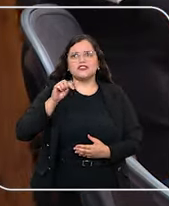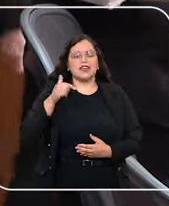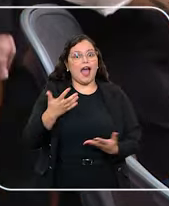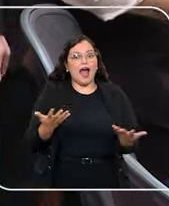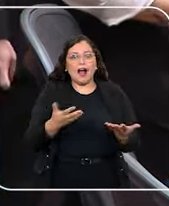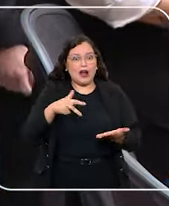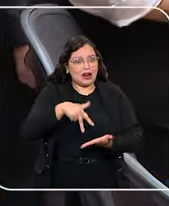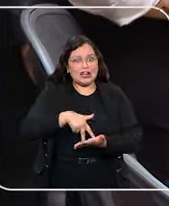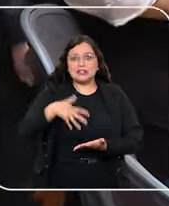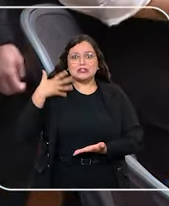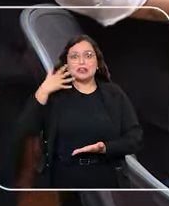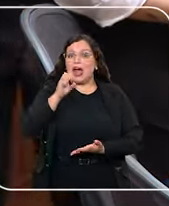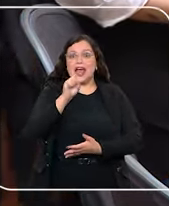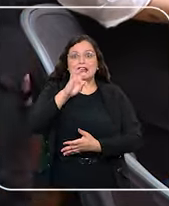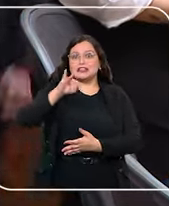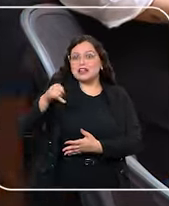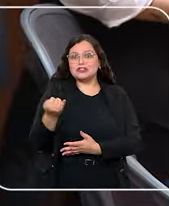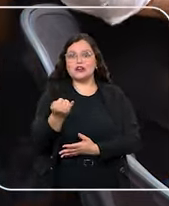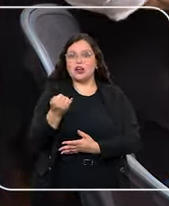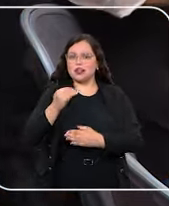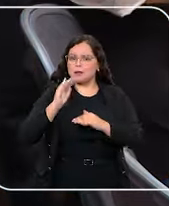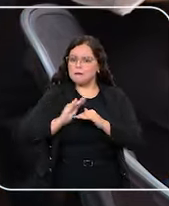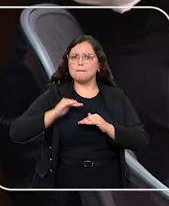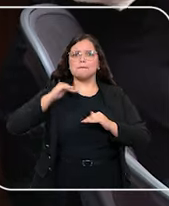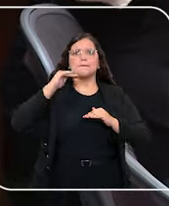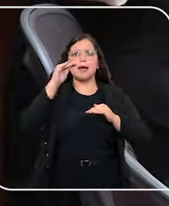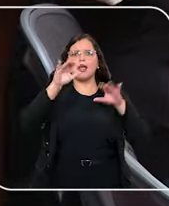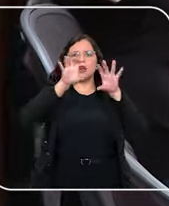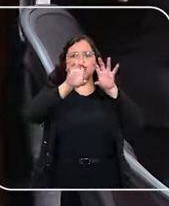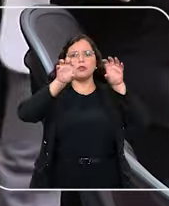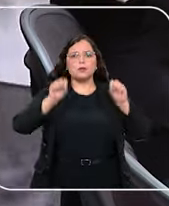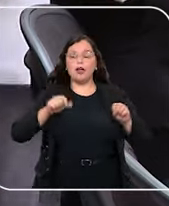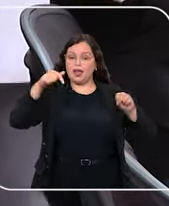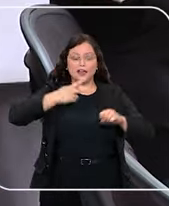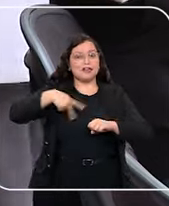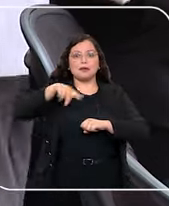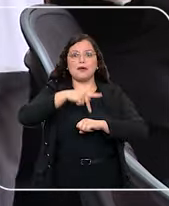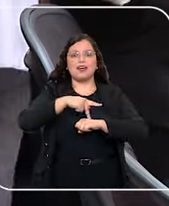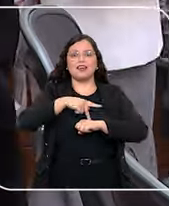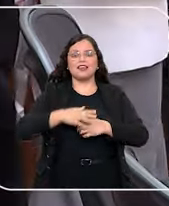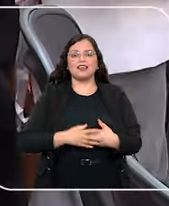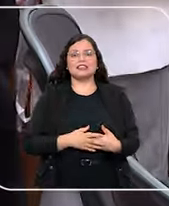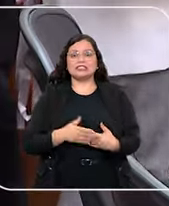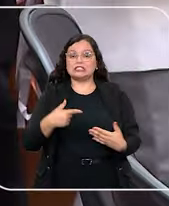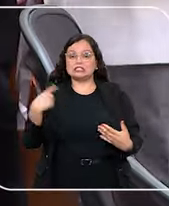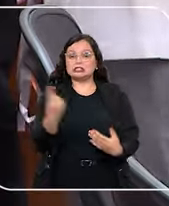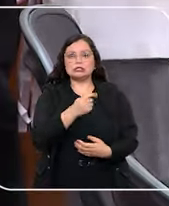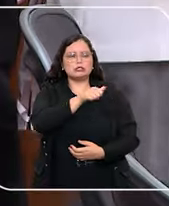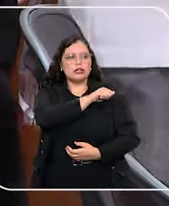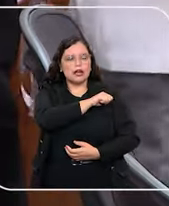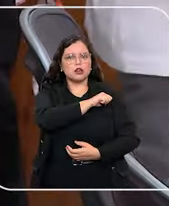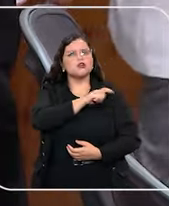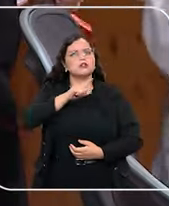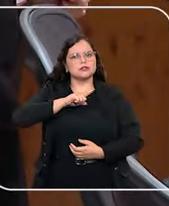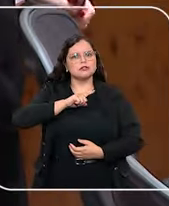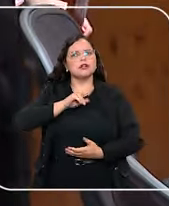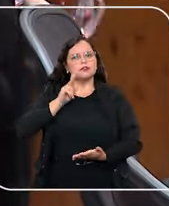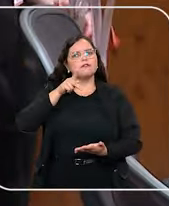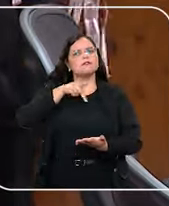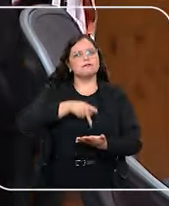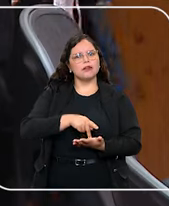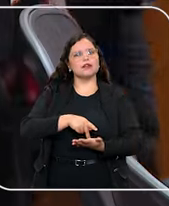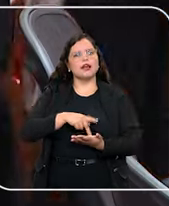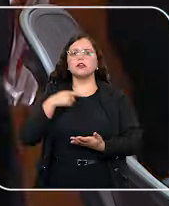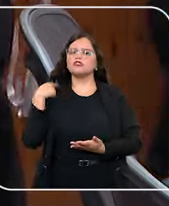dizer que eu já sustentei no STJ, um dos maiores, se não o maior, tribunal do país hoje em dia. Mesmo sendo estudantes, a gente coloca em prática de fato